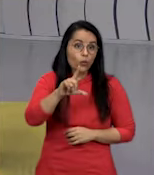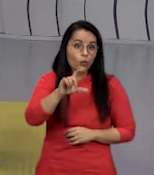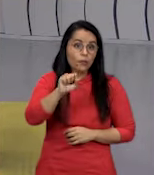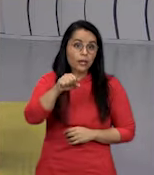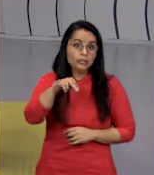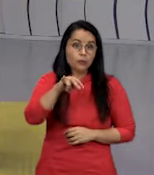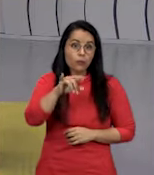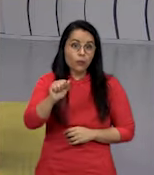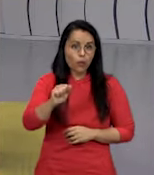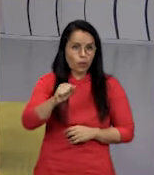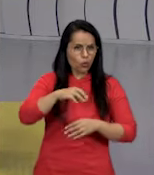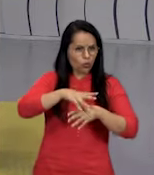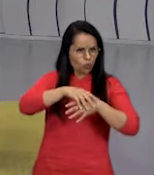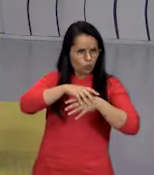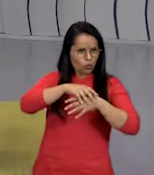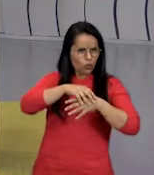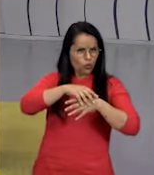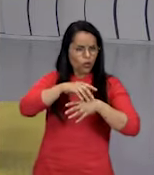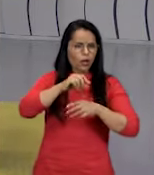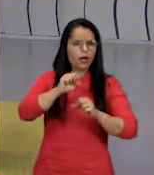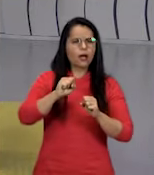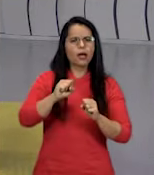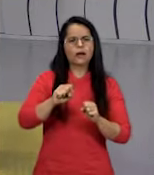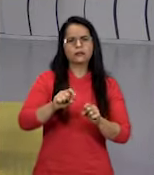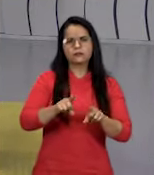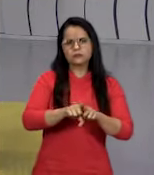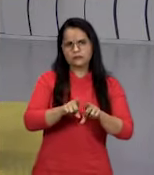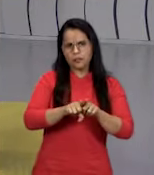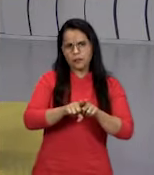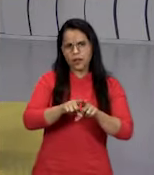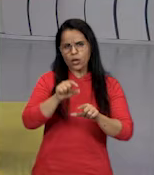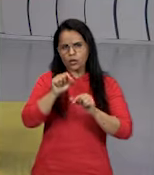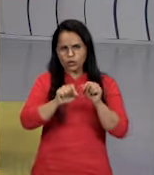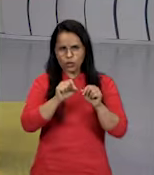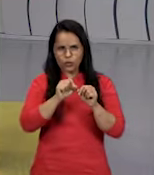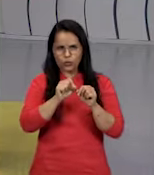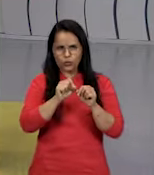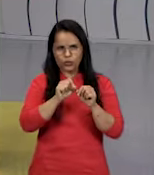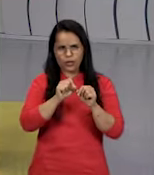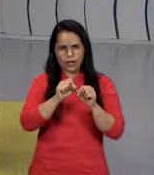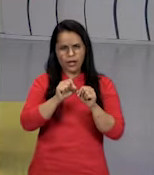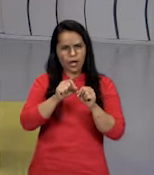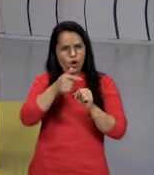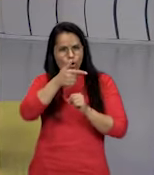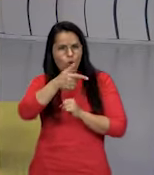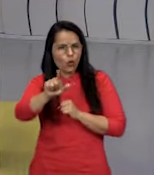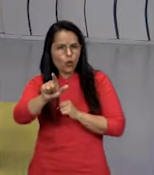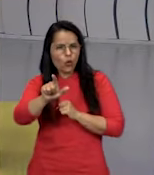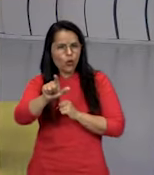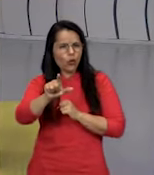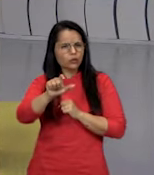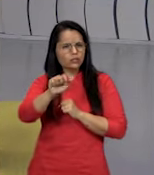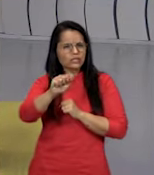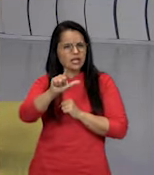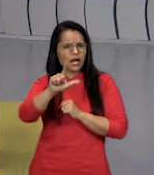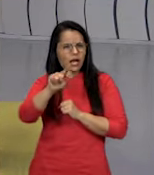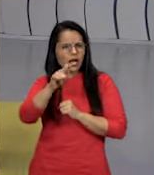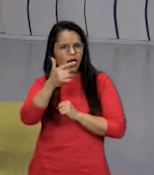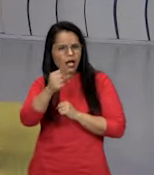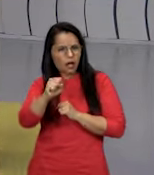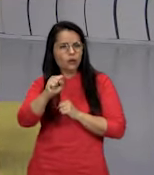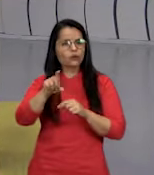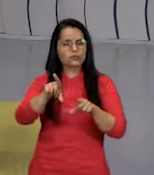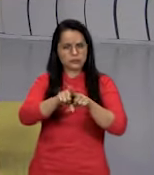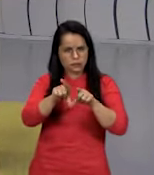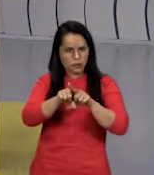causador da malária. A gente vai ter outros organismos unicelulares. Algumas algas também estão no